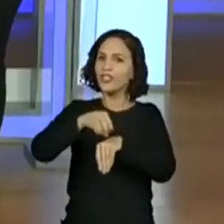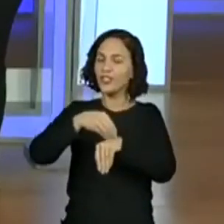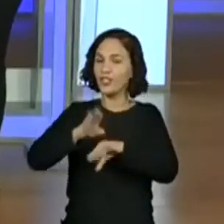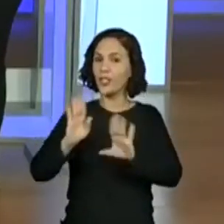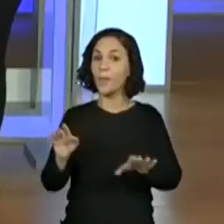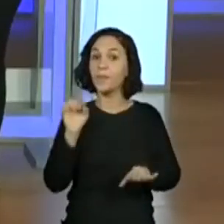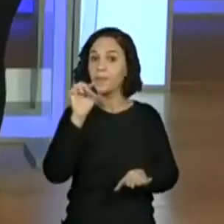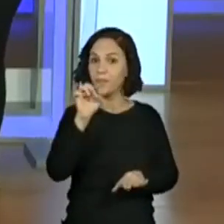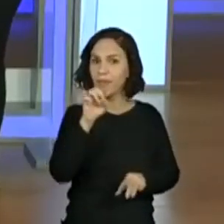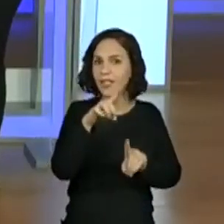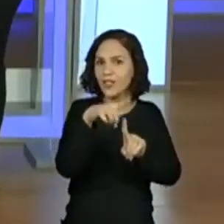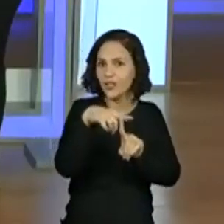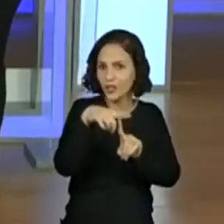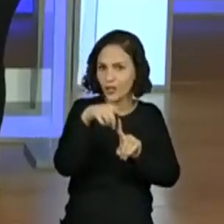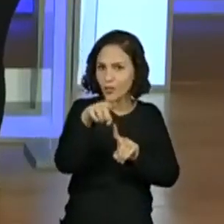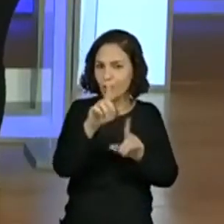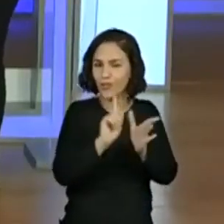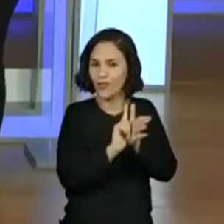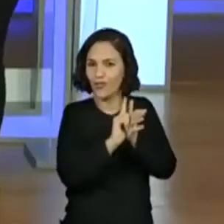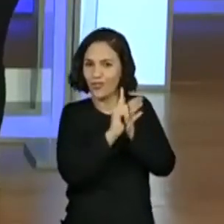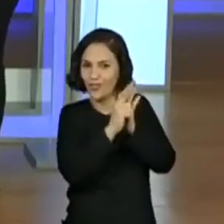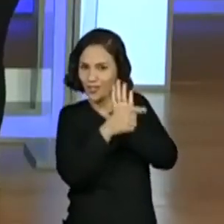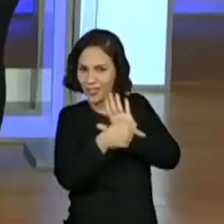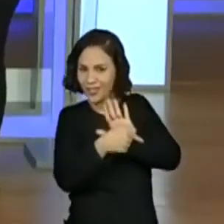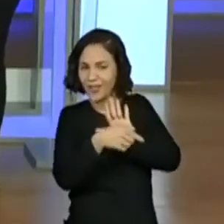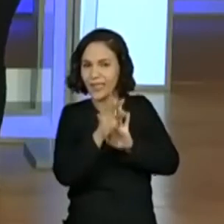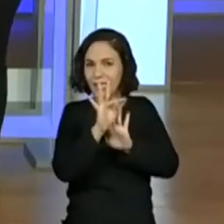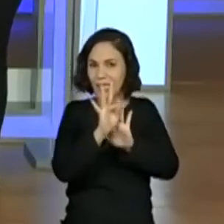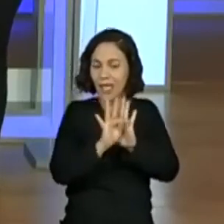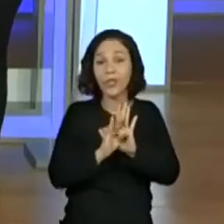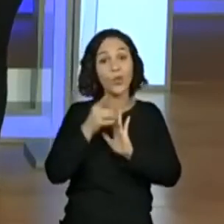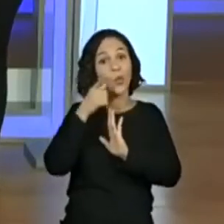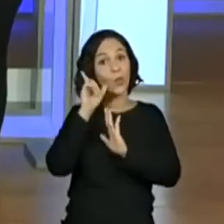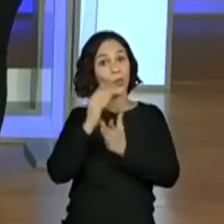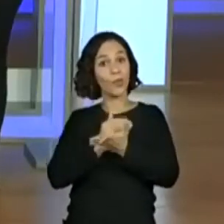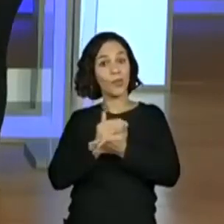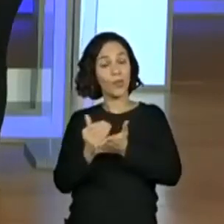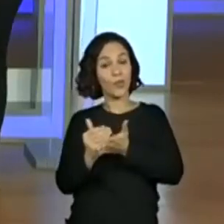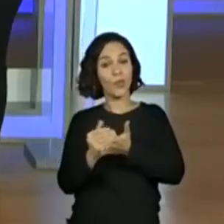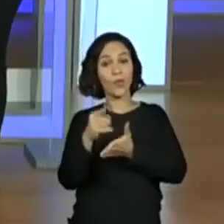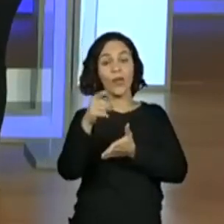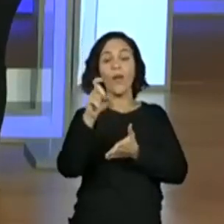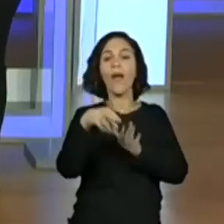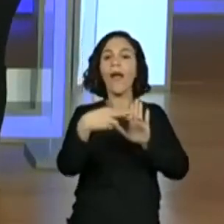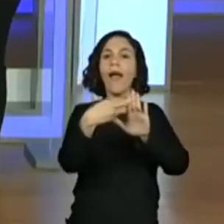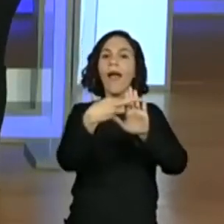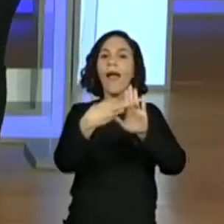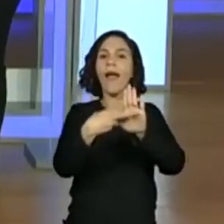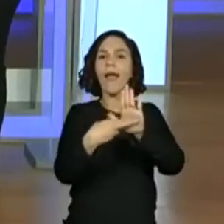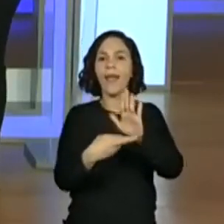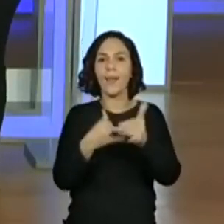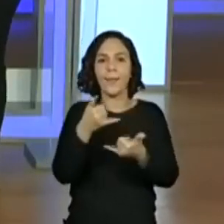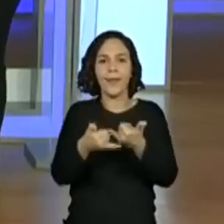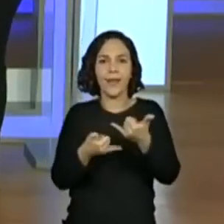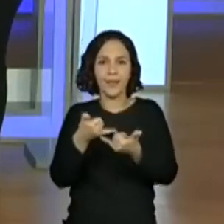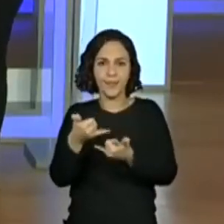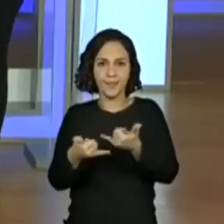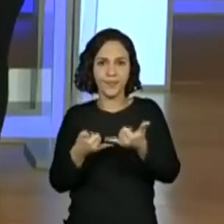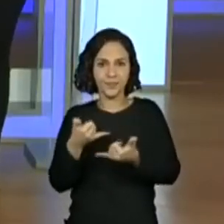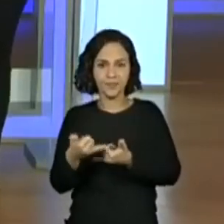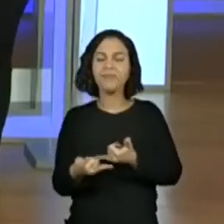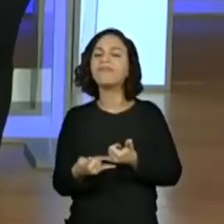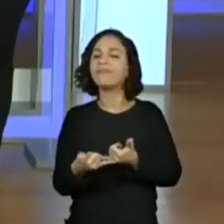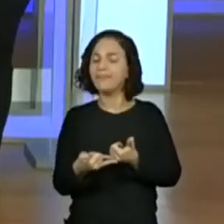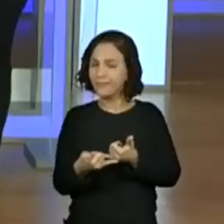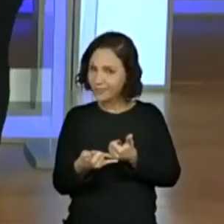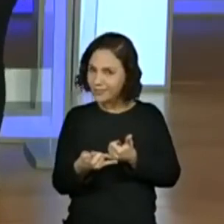Esse gênero que a gente está trabalhando desde ontem, aliás, é regras de brincadeiras. Que é também que a